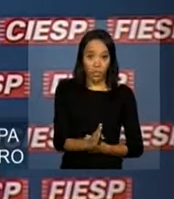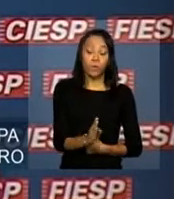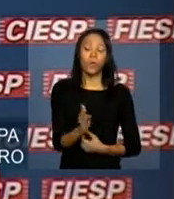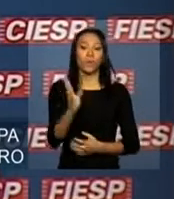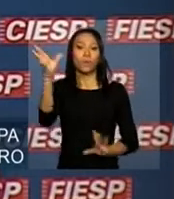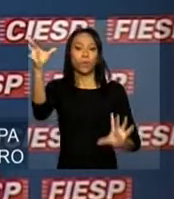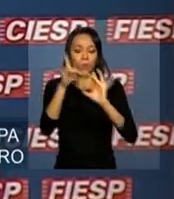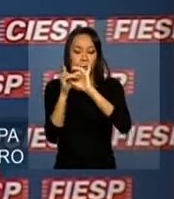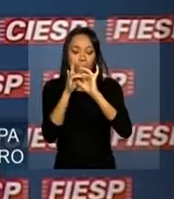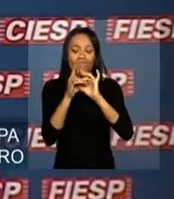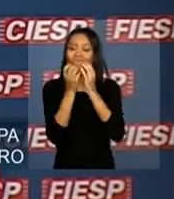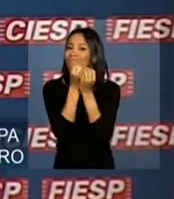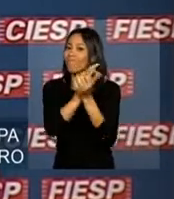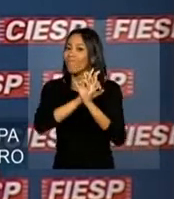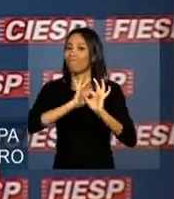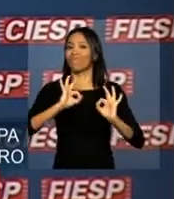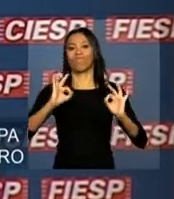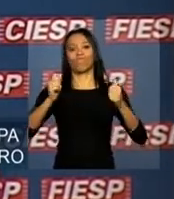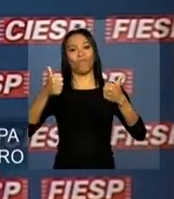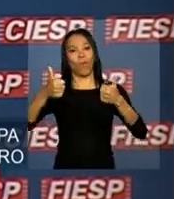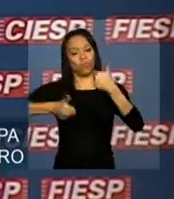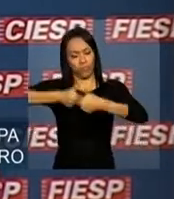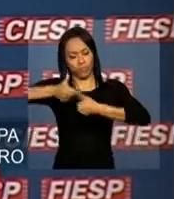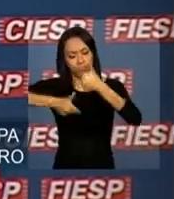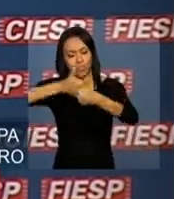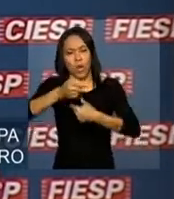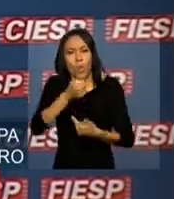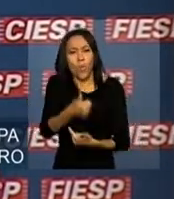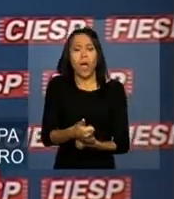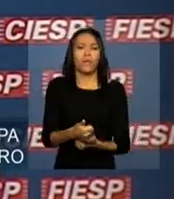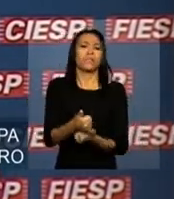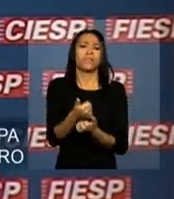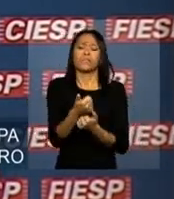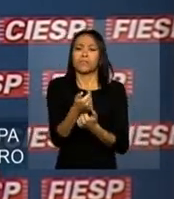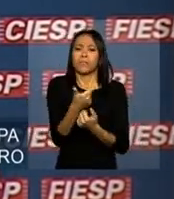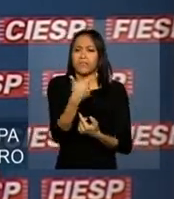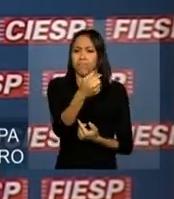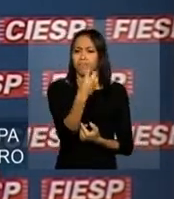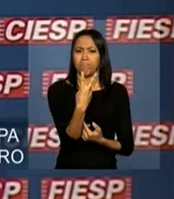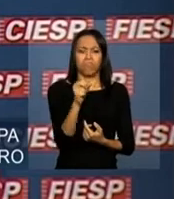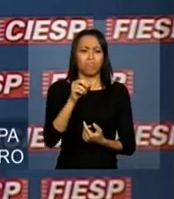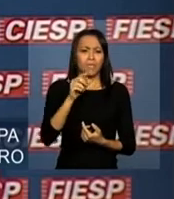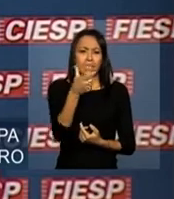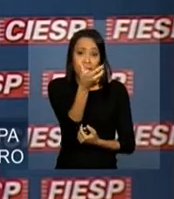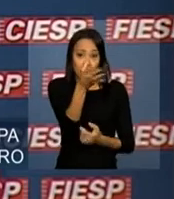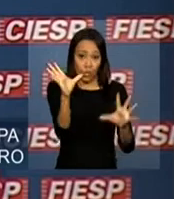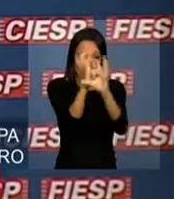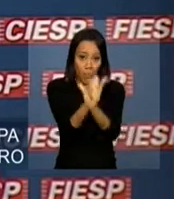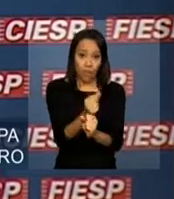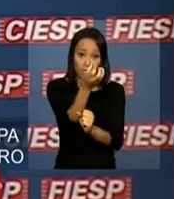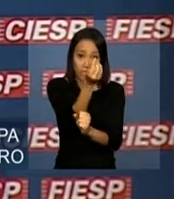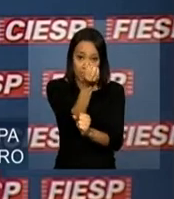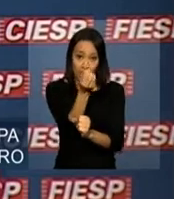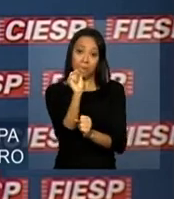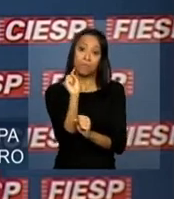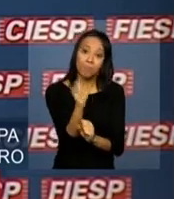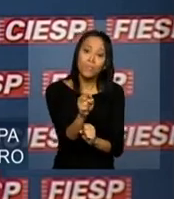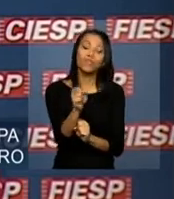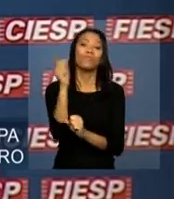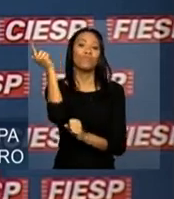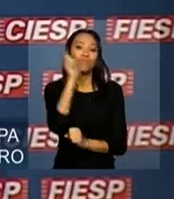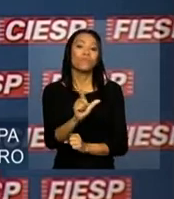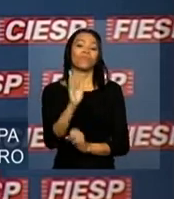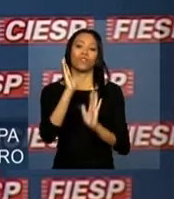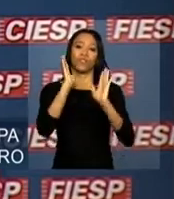excelentes frutos. Quase mil bolsistas brasileiros, do total de 60 mil, já beneficiados